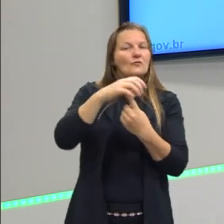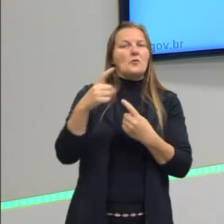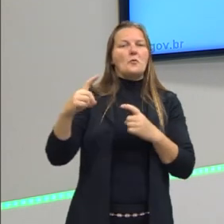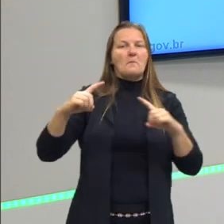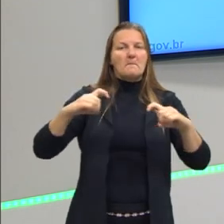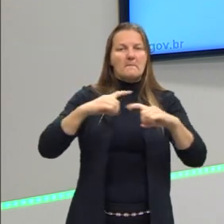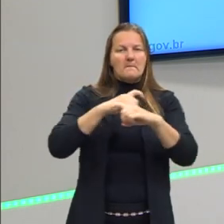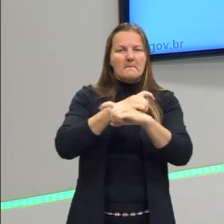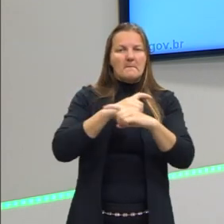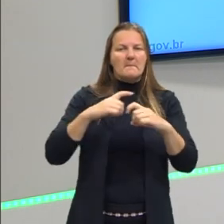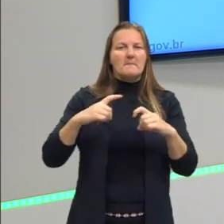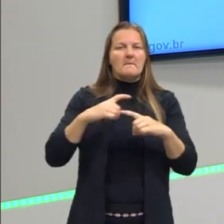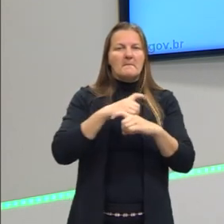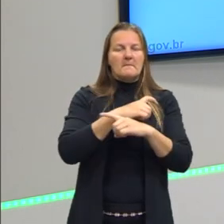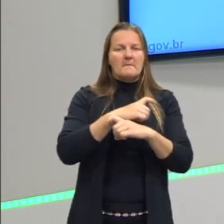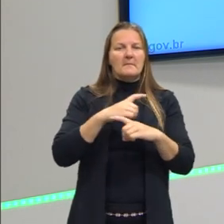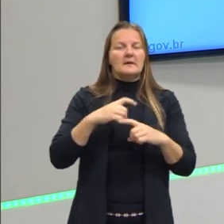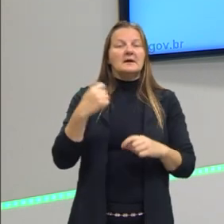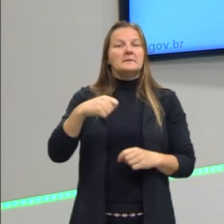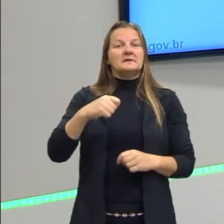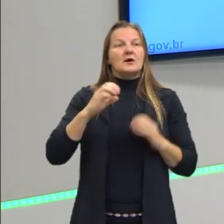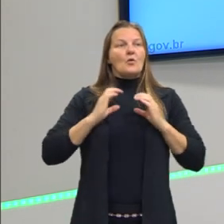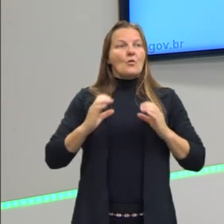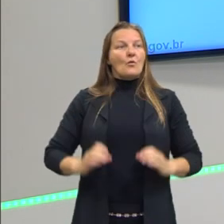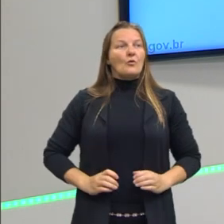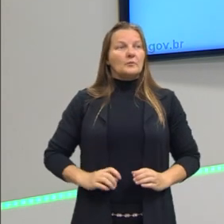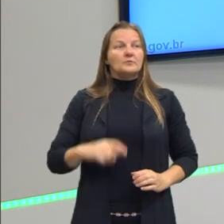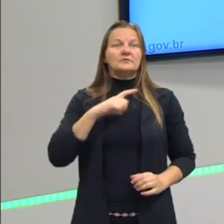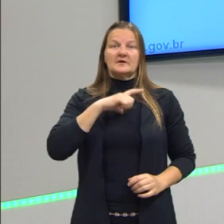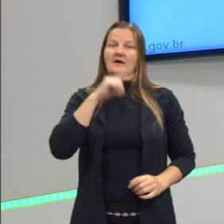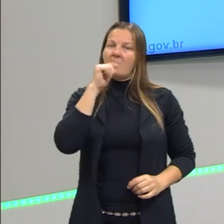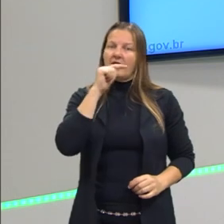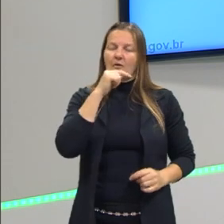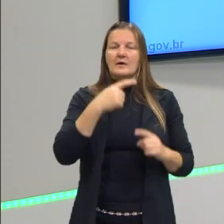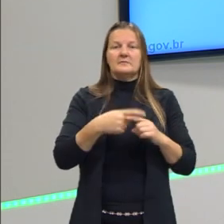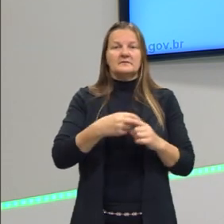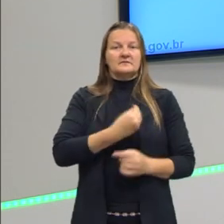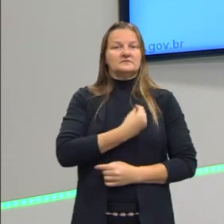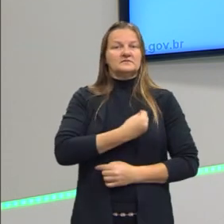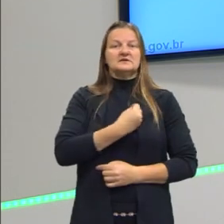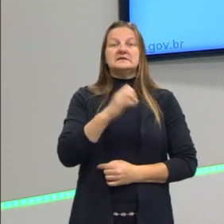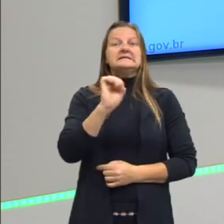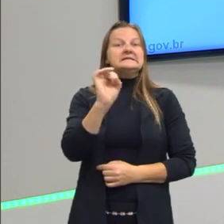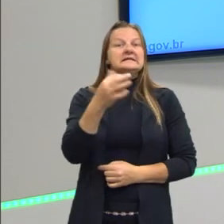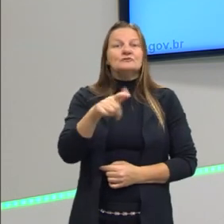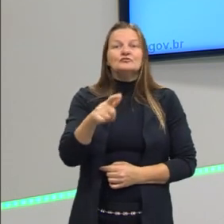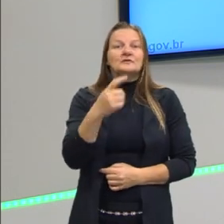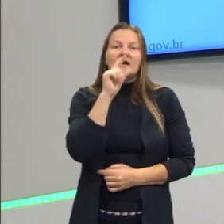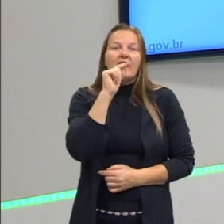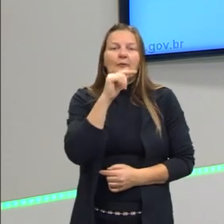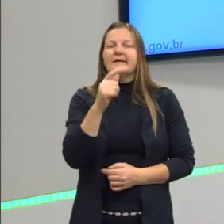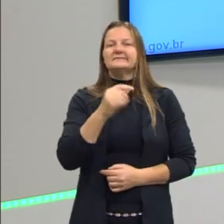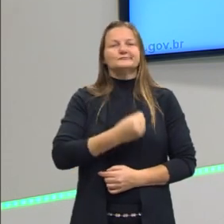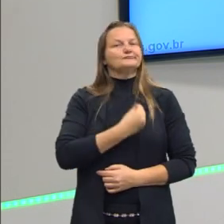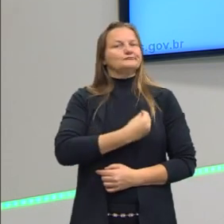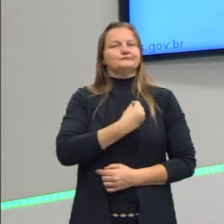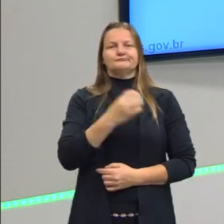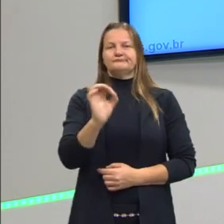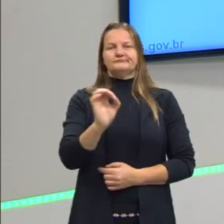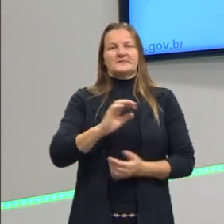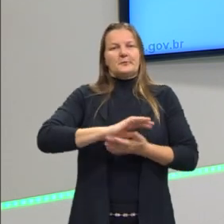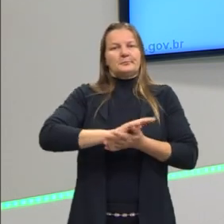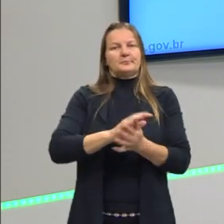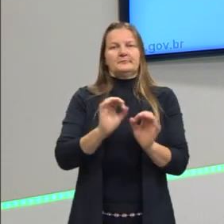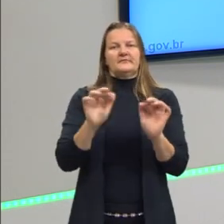sobreviver, tanto que eles gostam do nosso corpo, que é rico em água. Então, não tendo água, eles não conseguem trabalhar, se